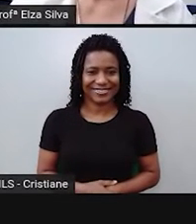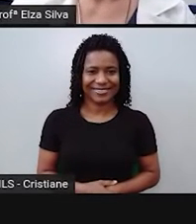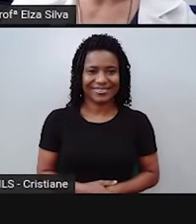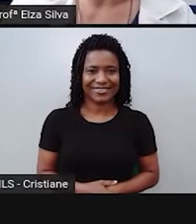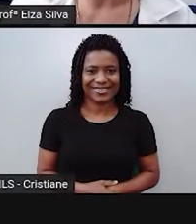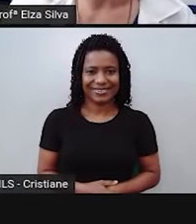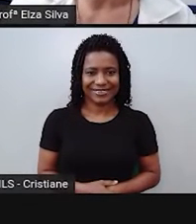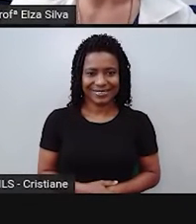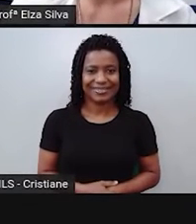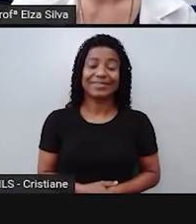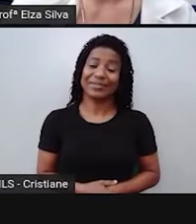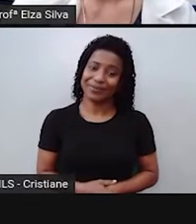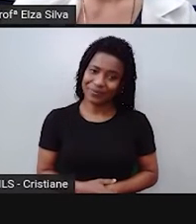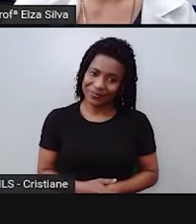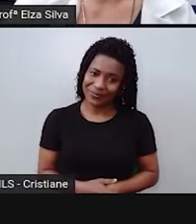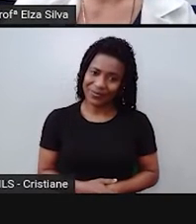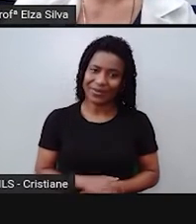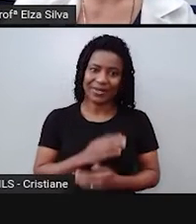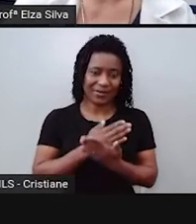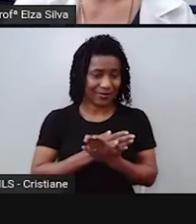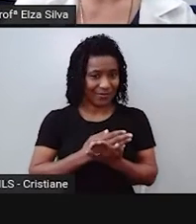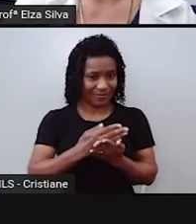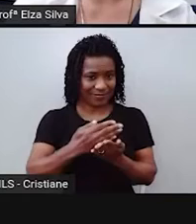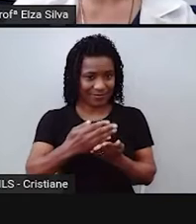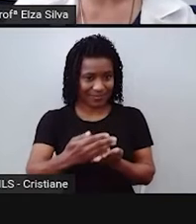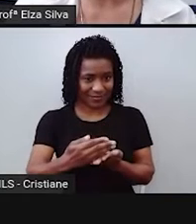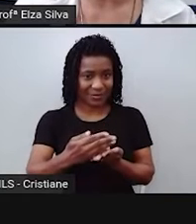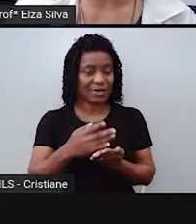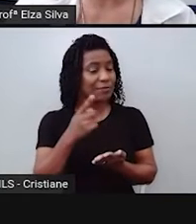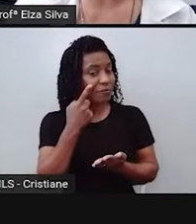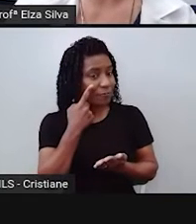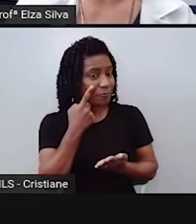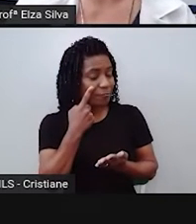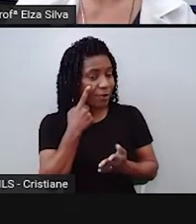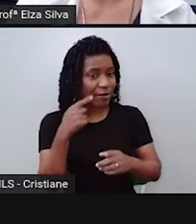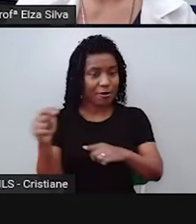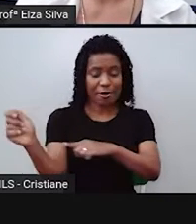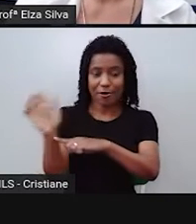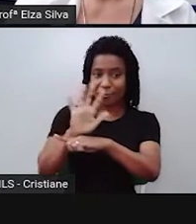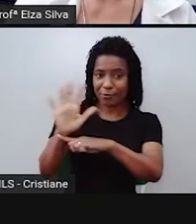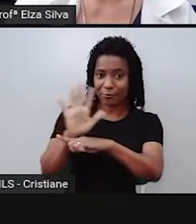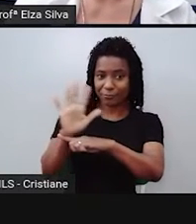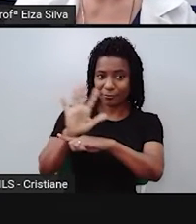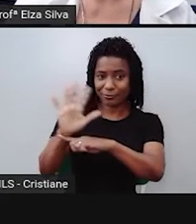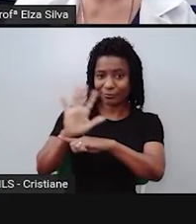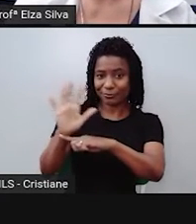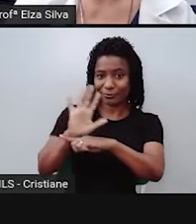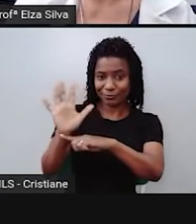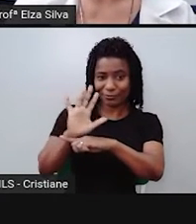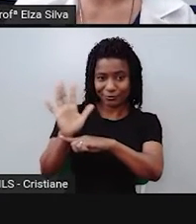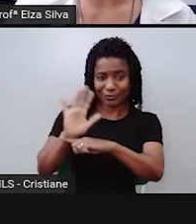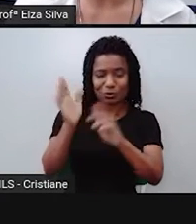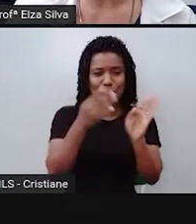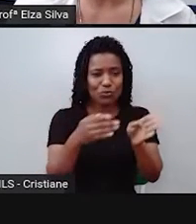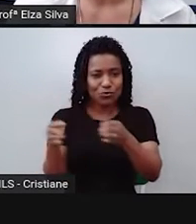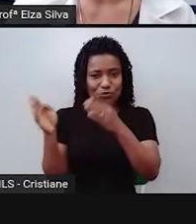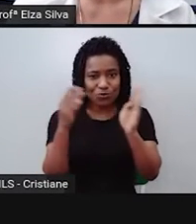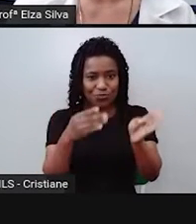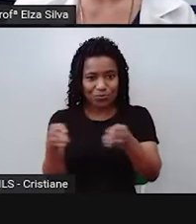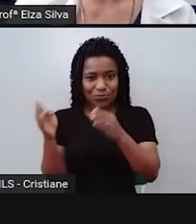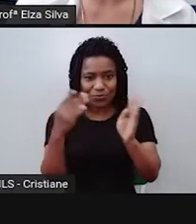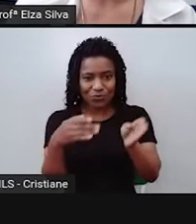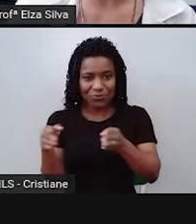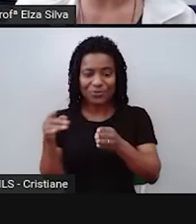Para começar, vamos assistir a este vídeo, que traz uma das fábulas